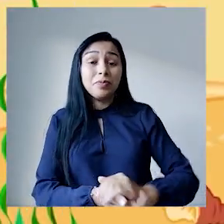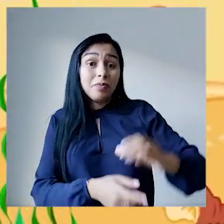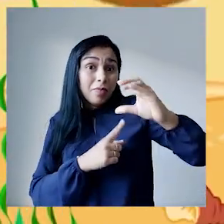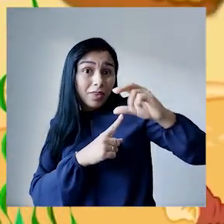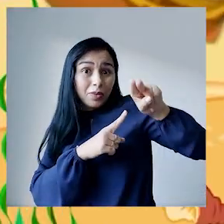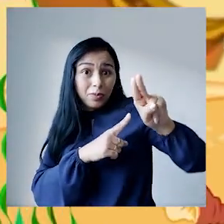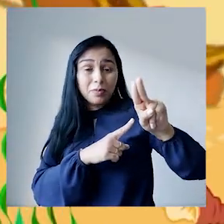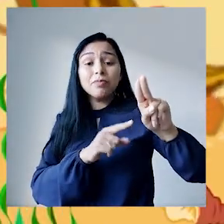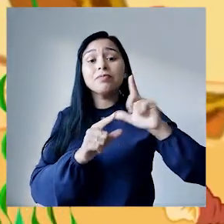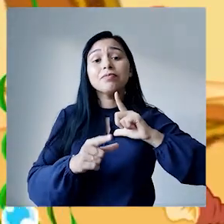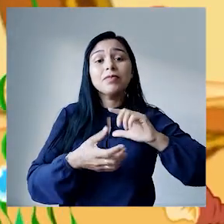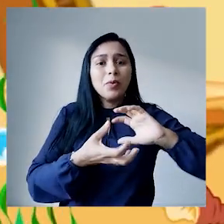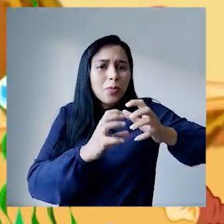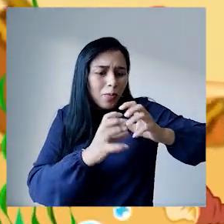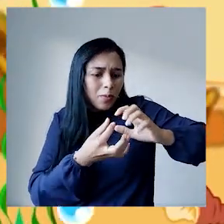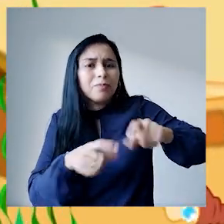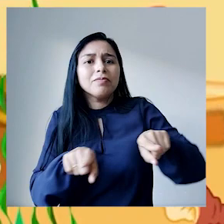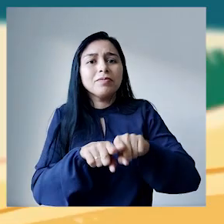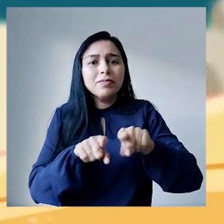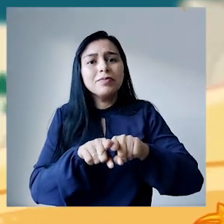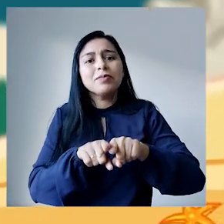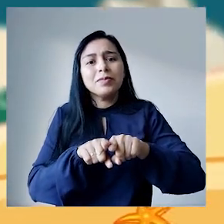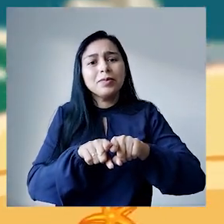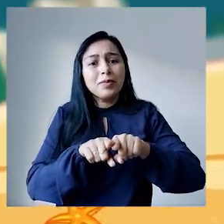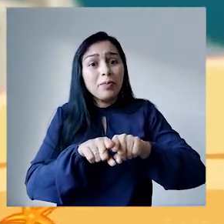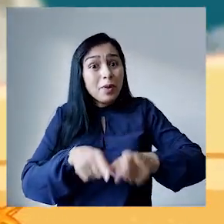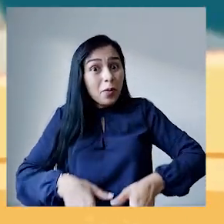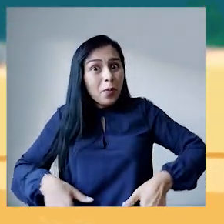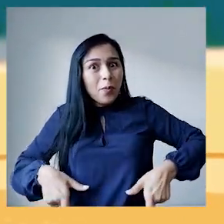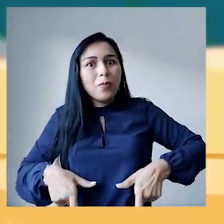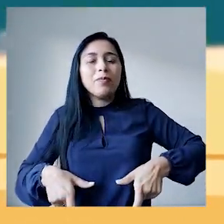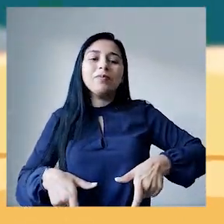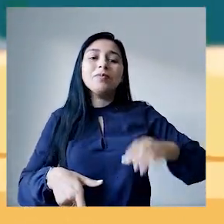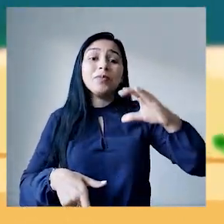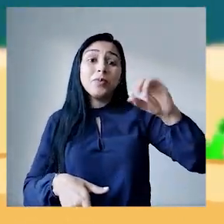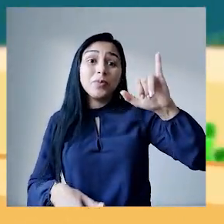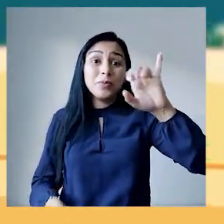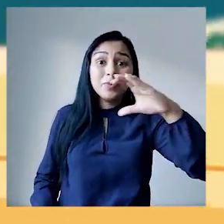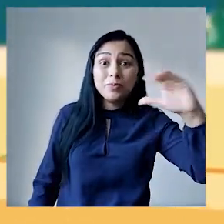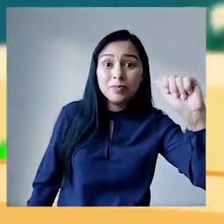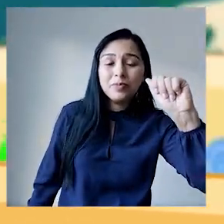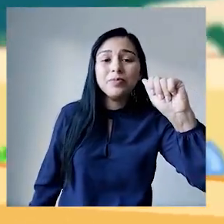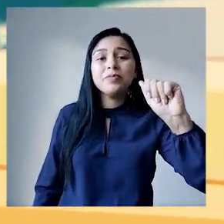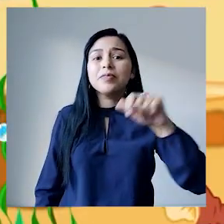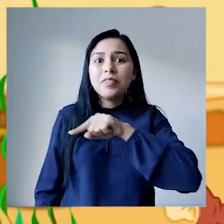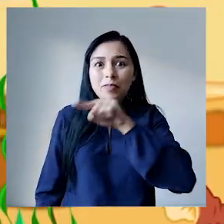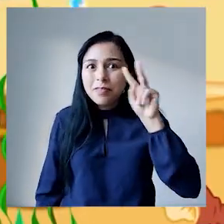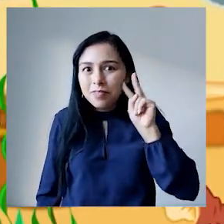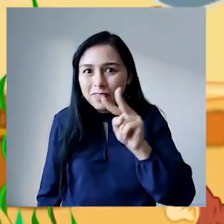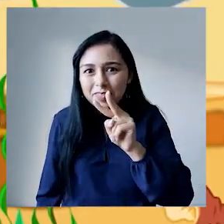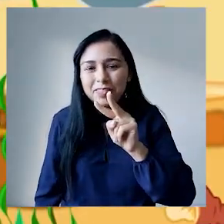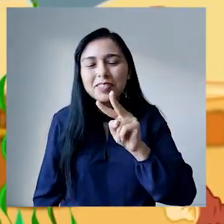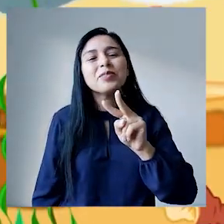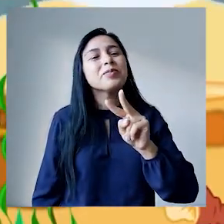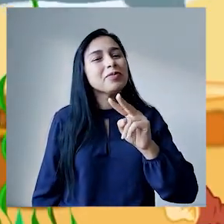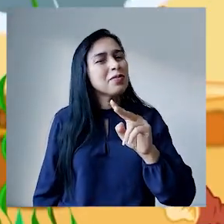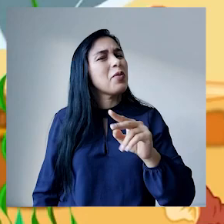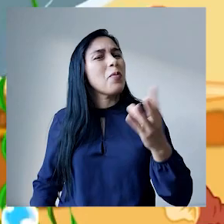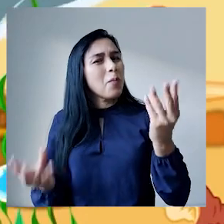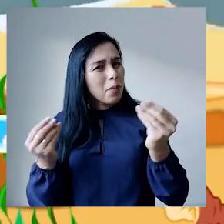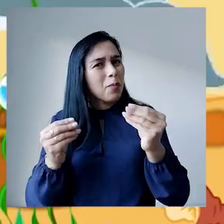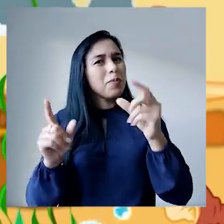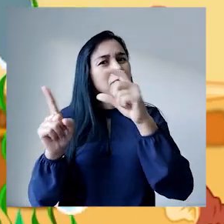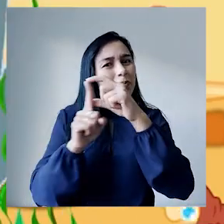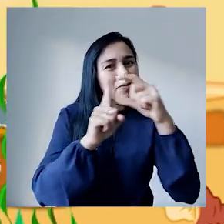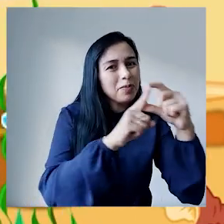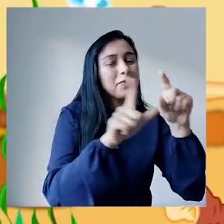cubo, cueca, cuica. Olha, viram só quantas palavras com a letra